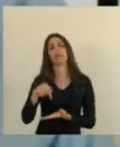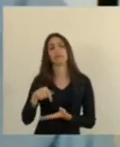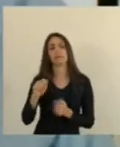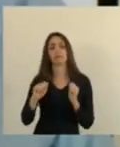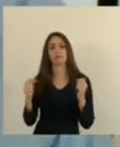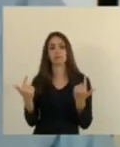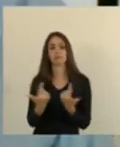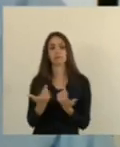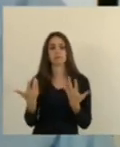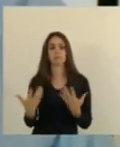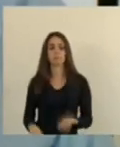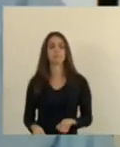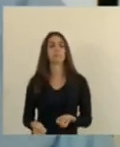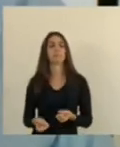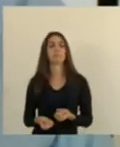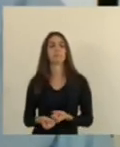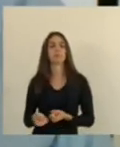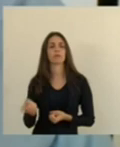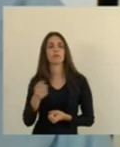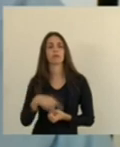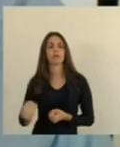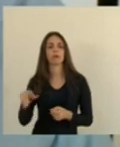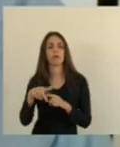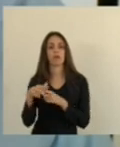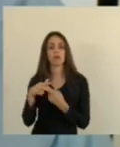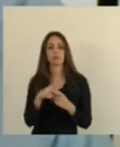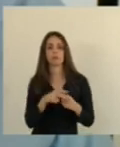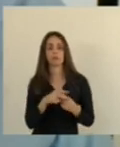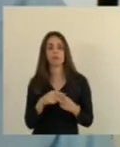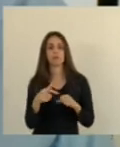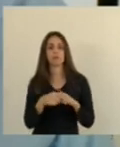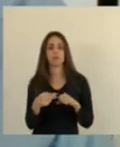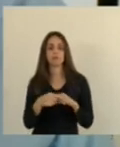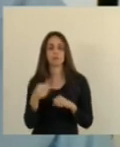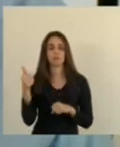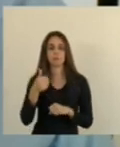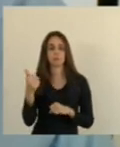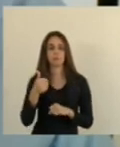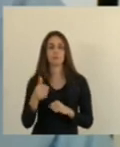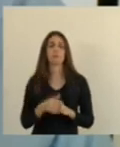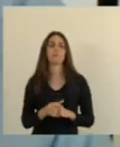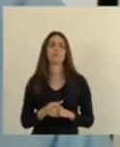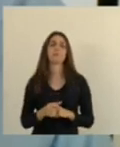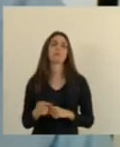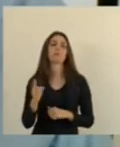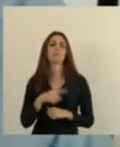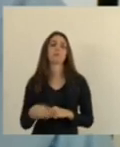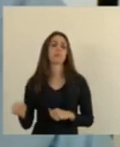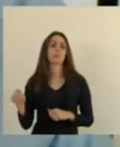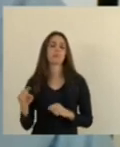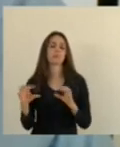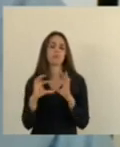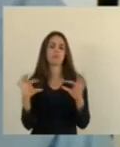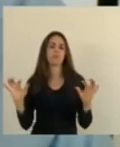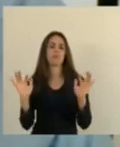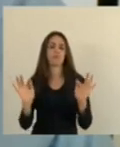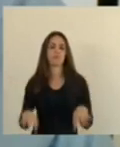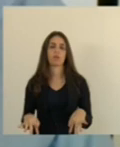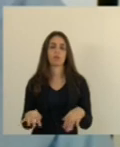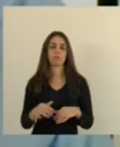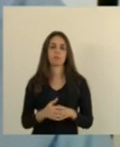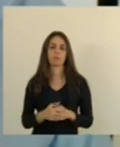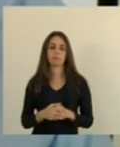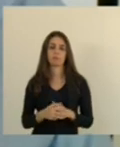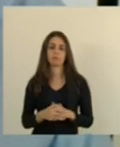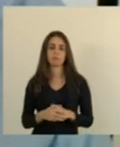a nossa alteração no artigo primeiro parte final aonde está